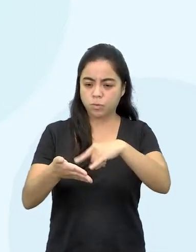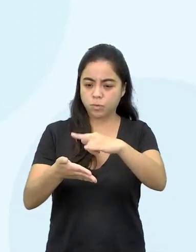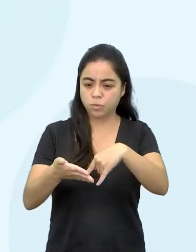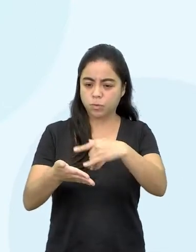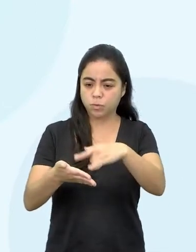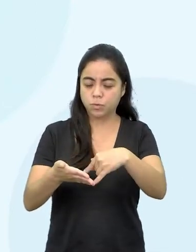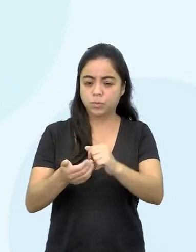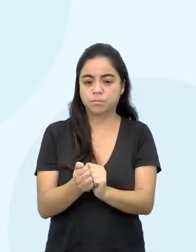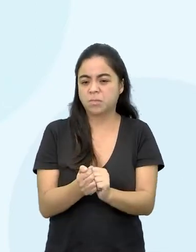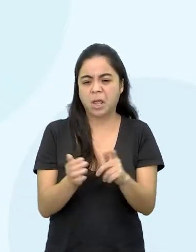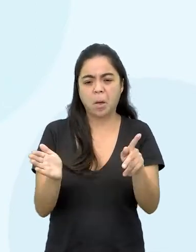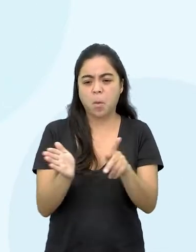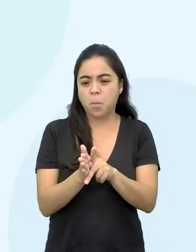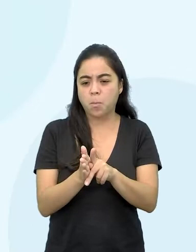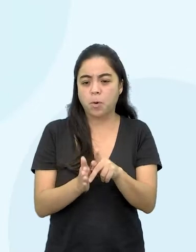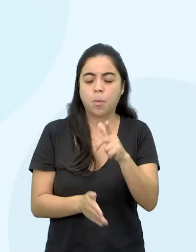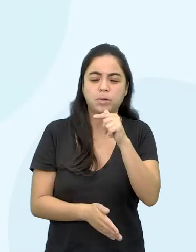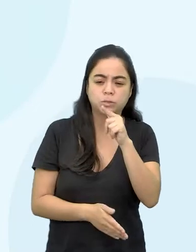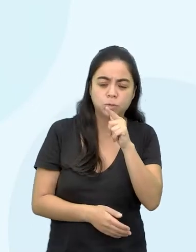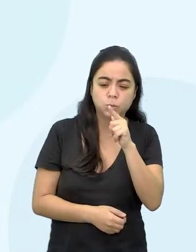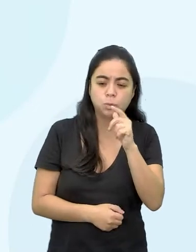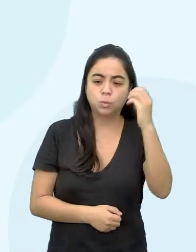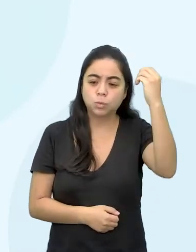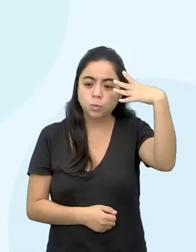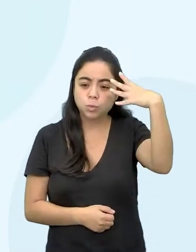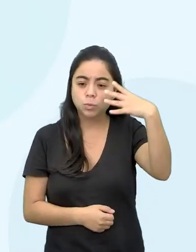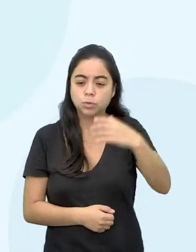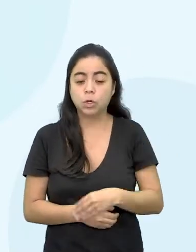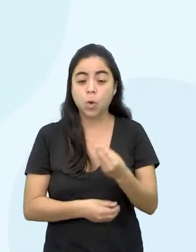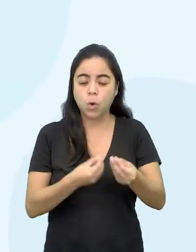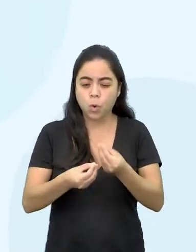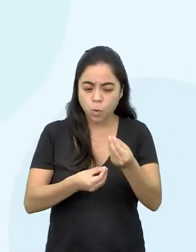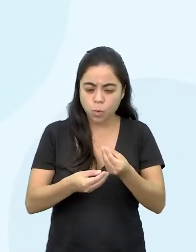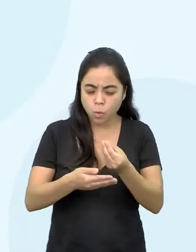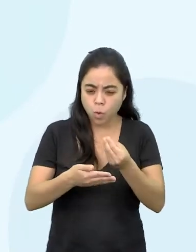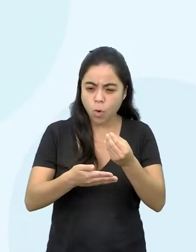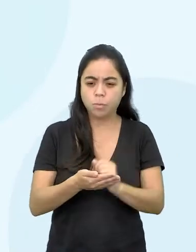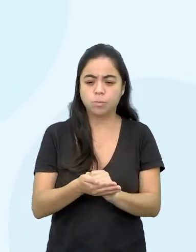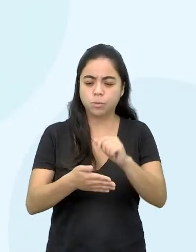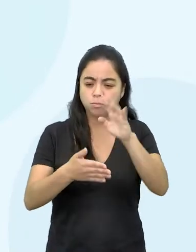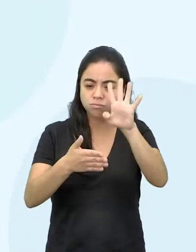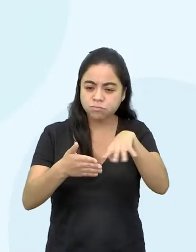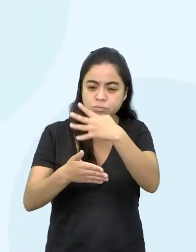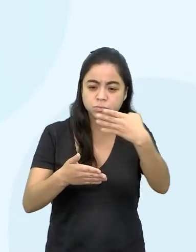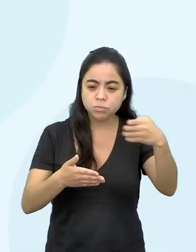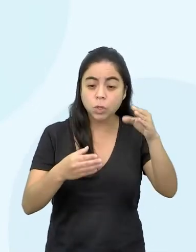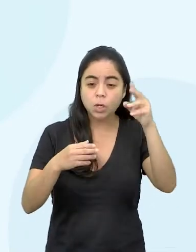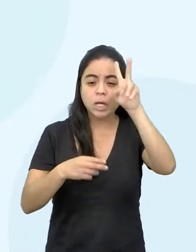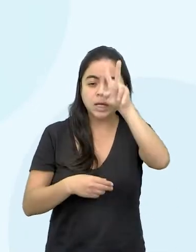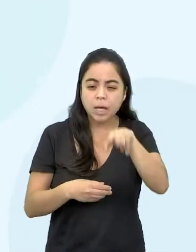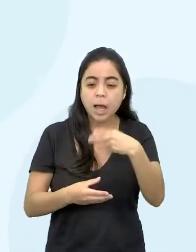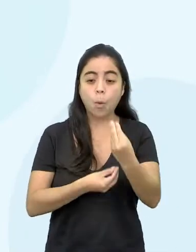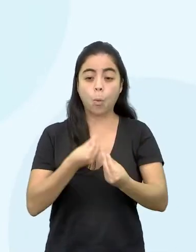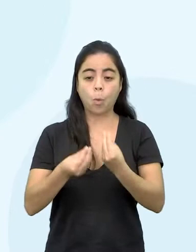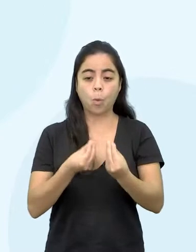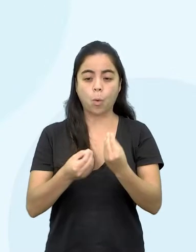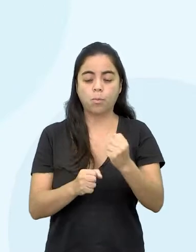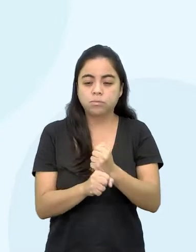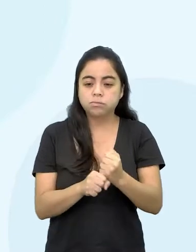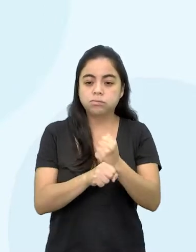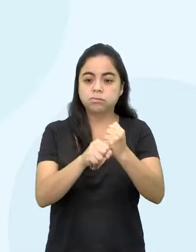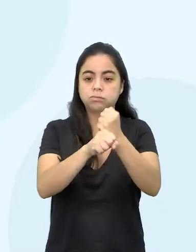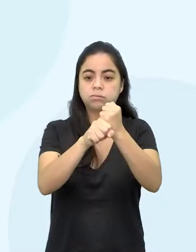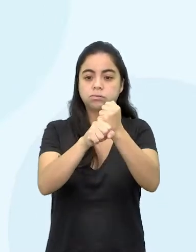mesmo, conta de água, de luz, de gás, como se lê, como se interpreta graficamente aquelas, aquelas contas todas,